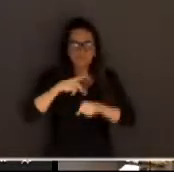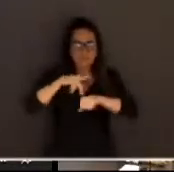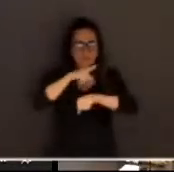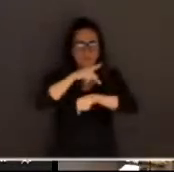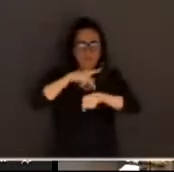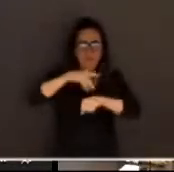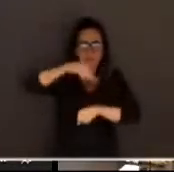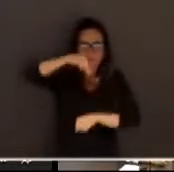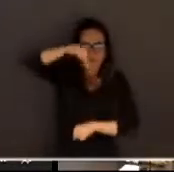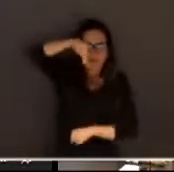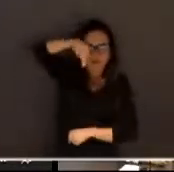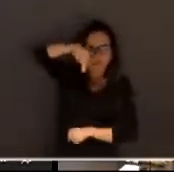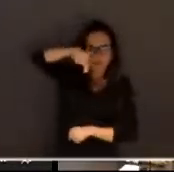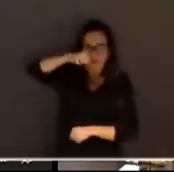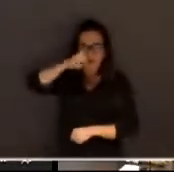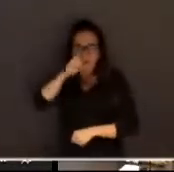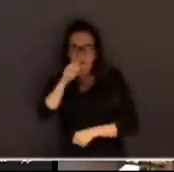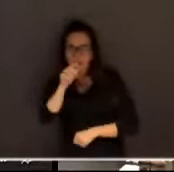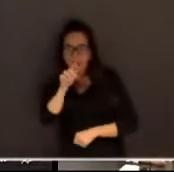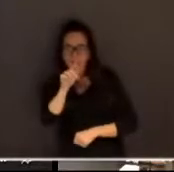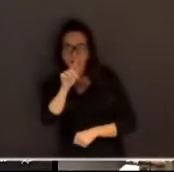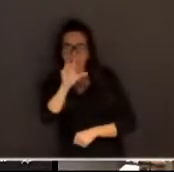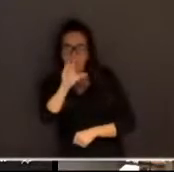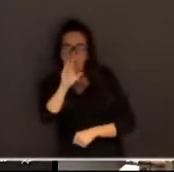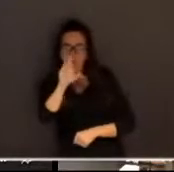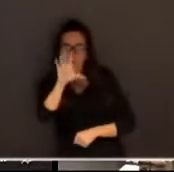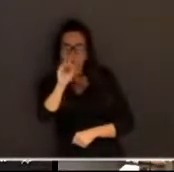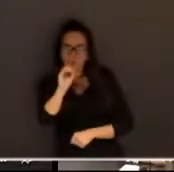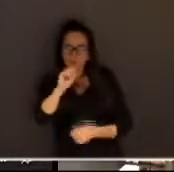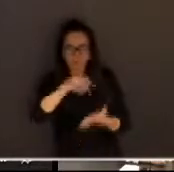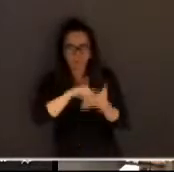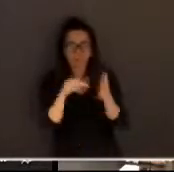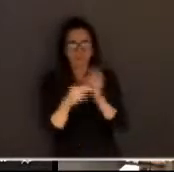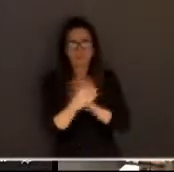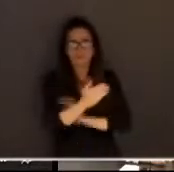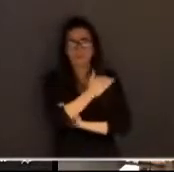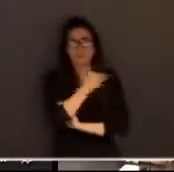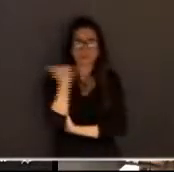necro significado de morte há algum tempo